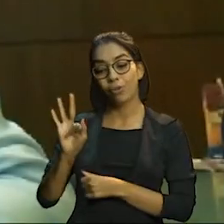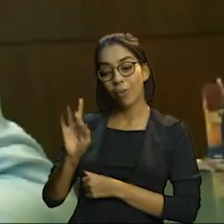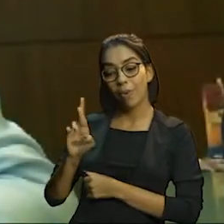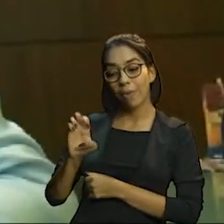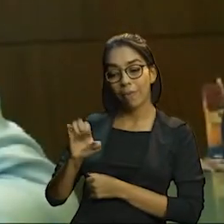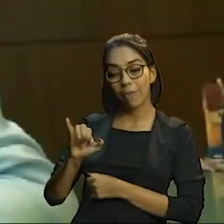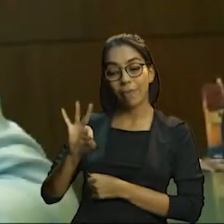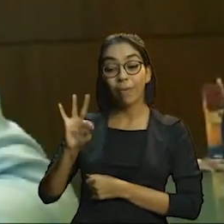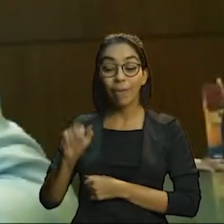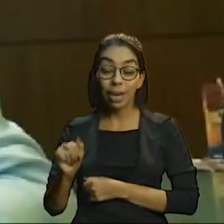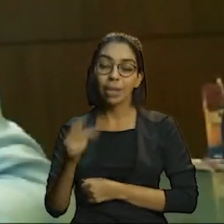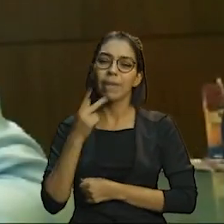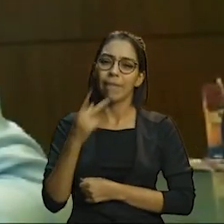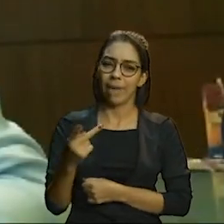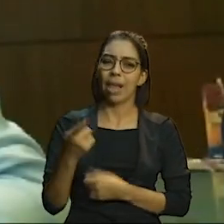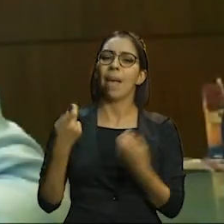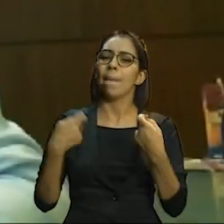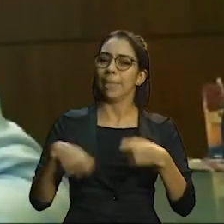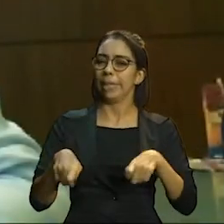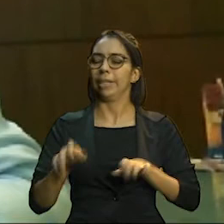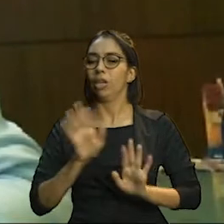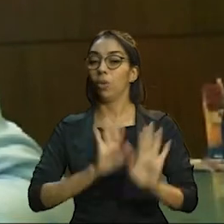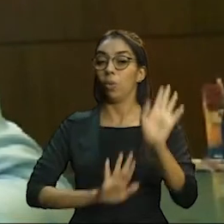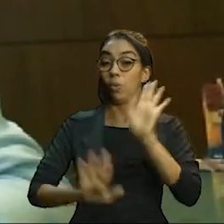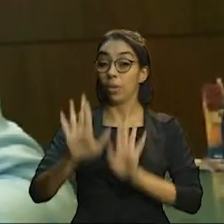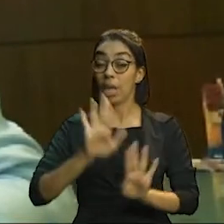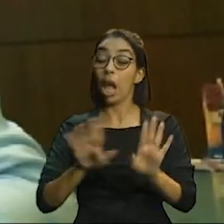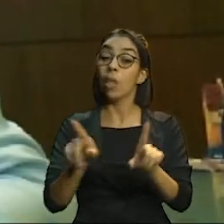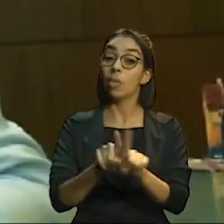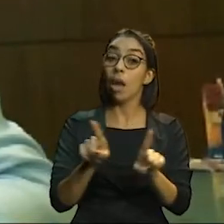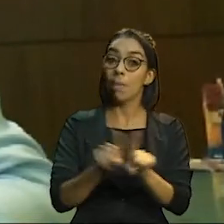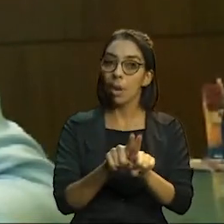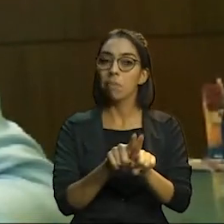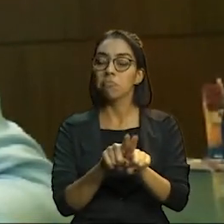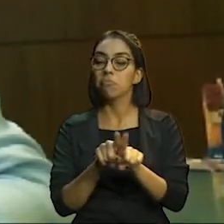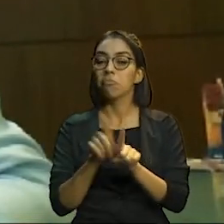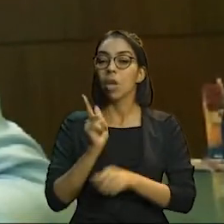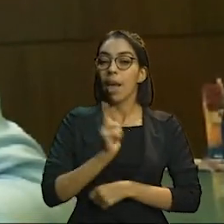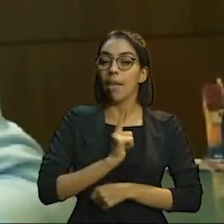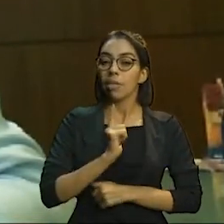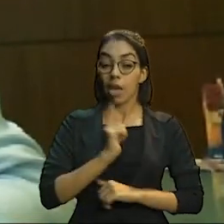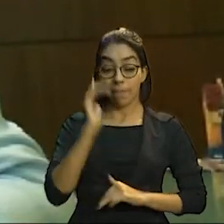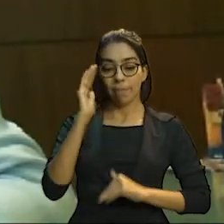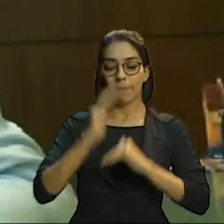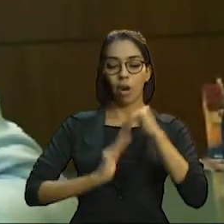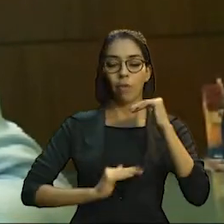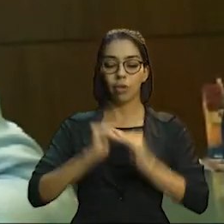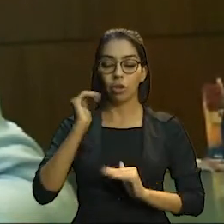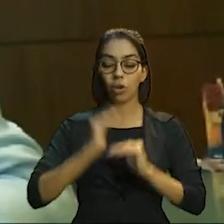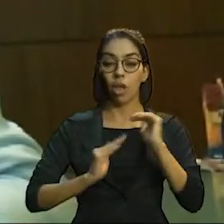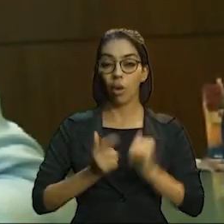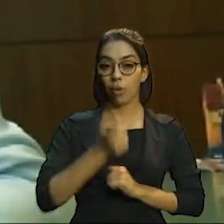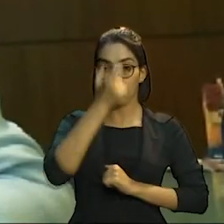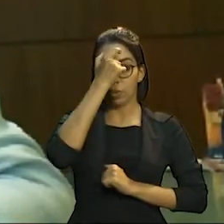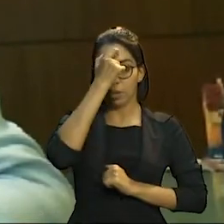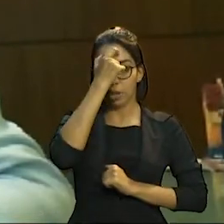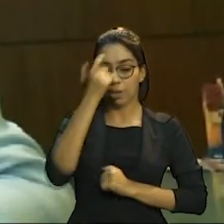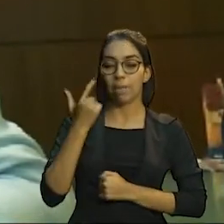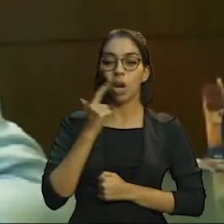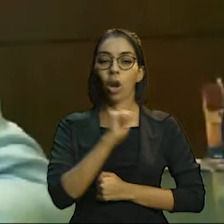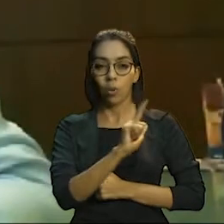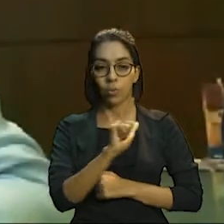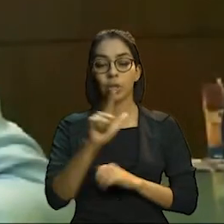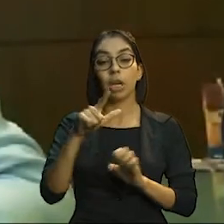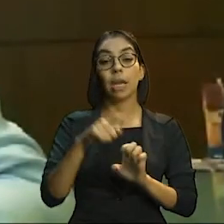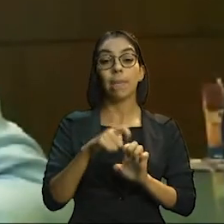ainda pondera. É preciso buscar qualificação para garantir vida longa aos empreendimentos. Sempre